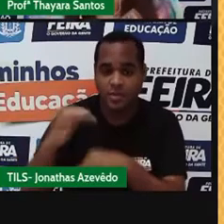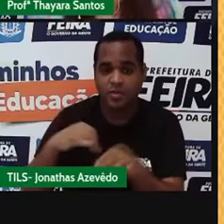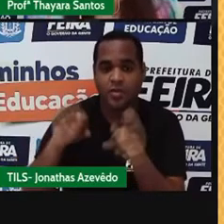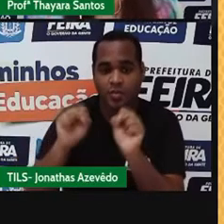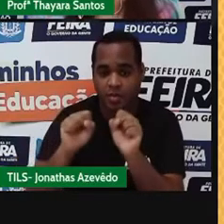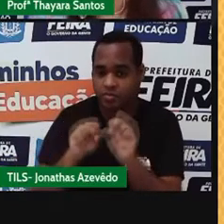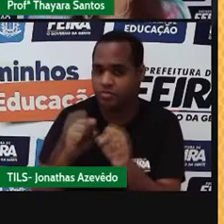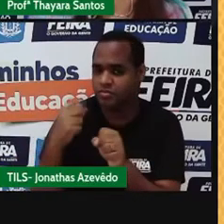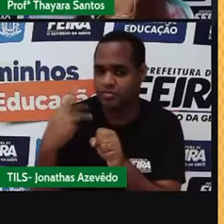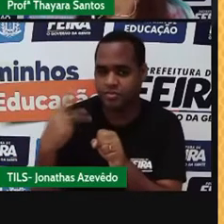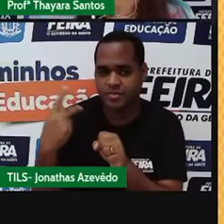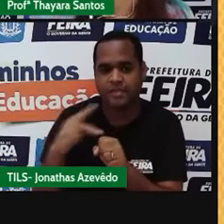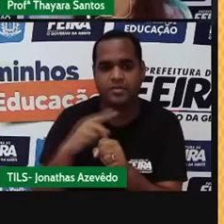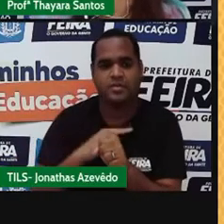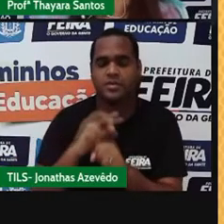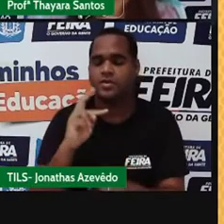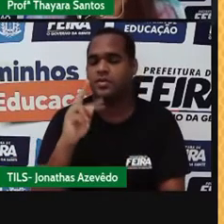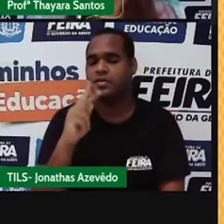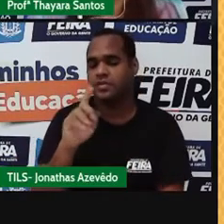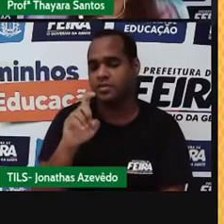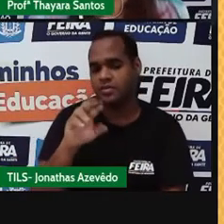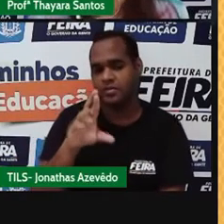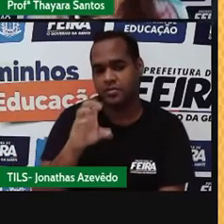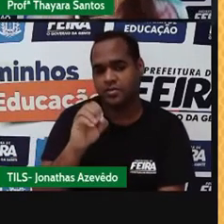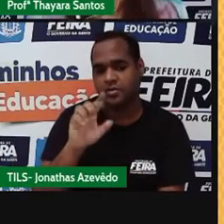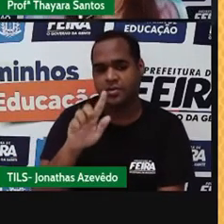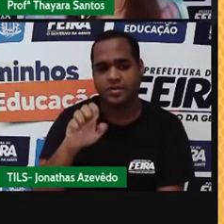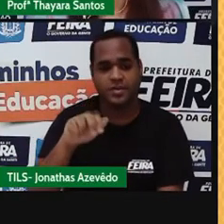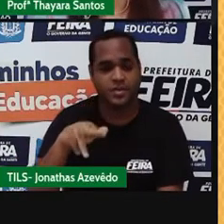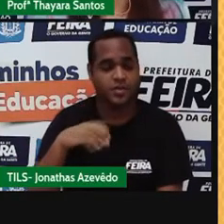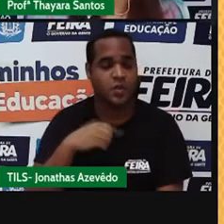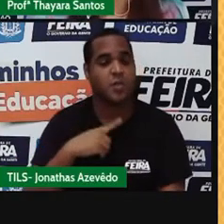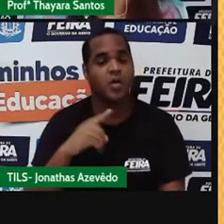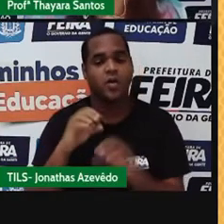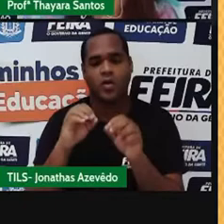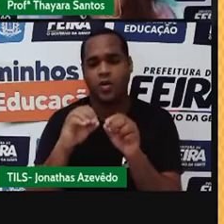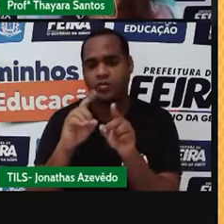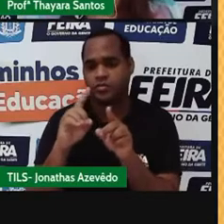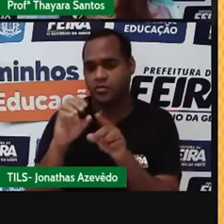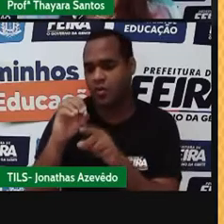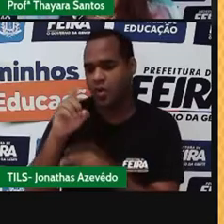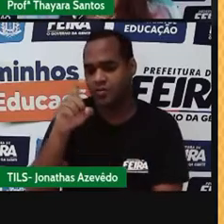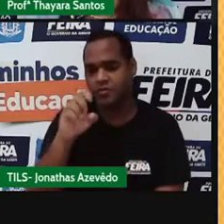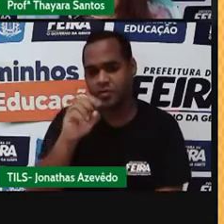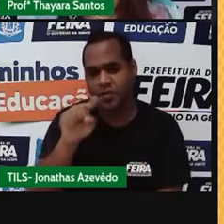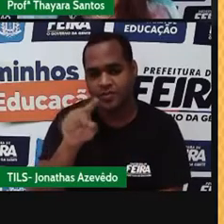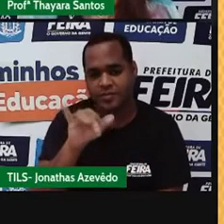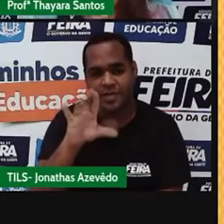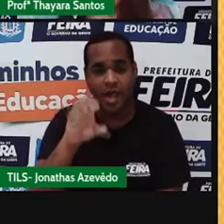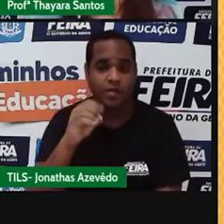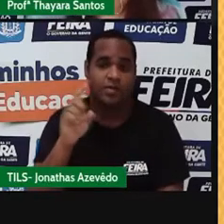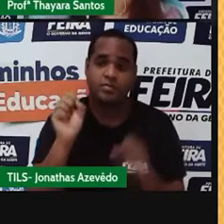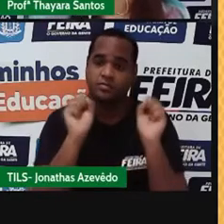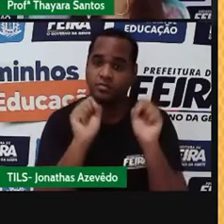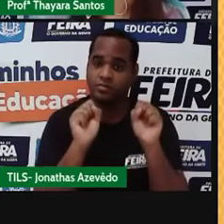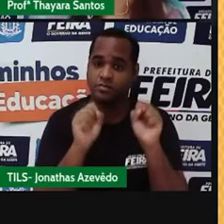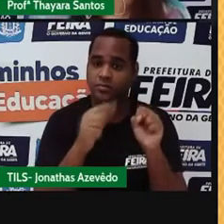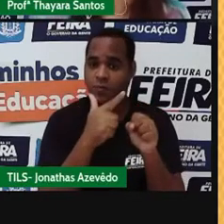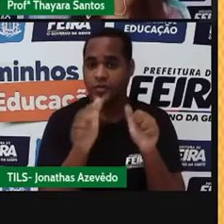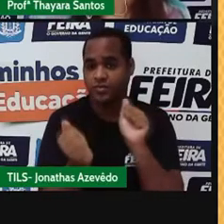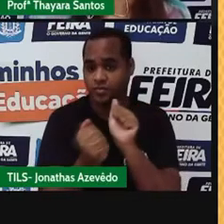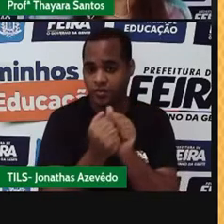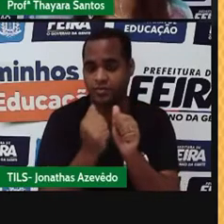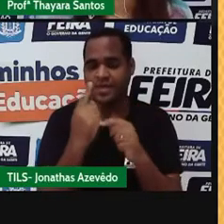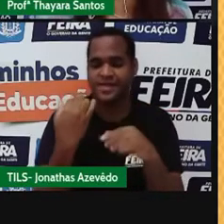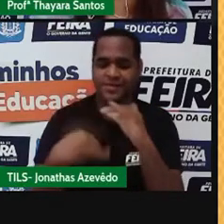gás hidrogênio, do gás oxigênio, do gás ozônio. Ou elas podem ser compostas quando elas são formadas por átomos de elementos